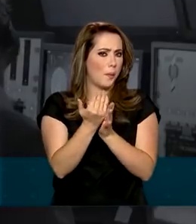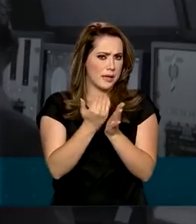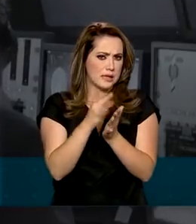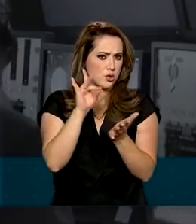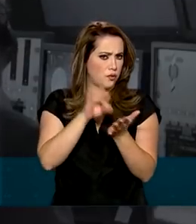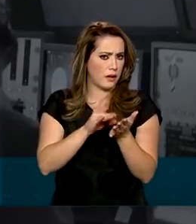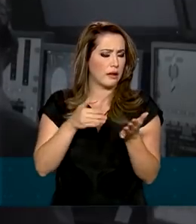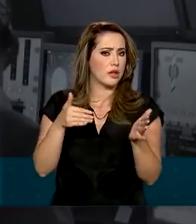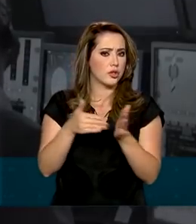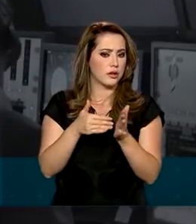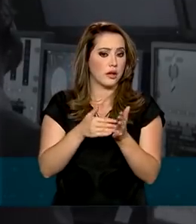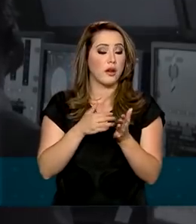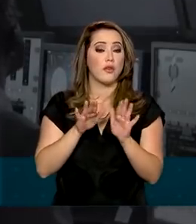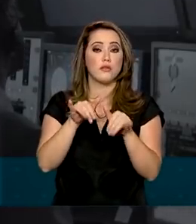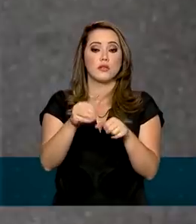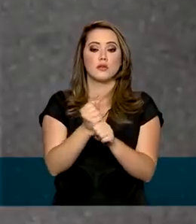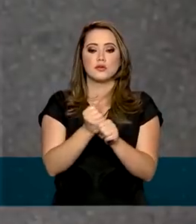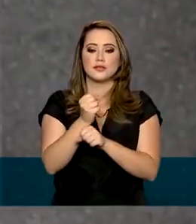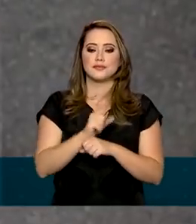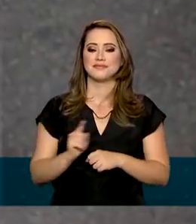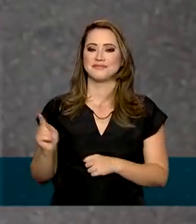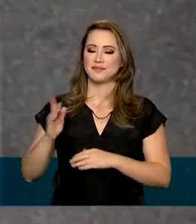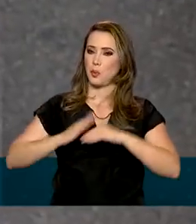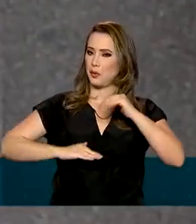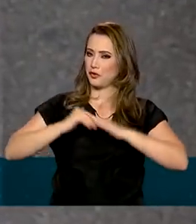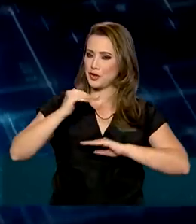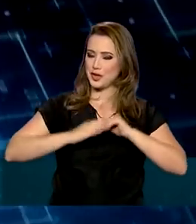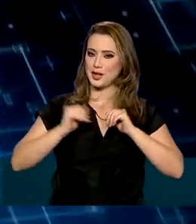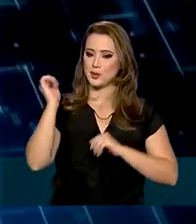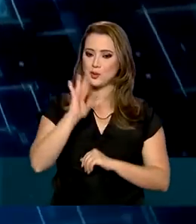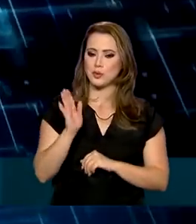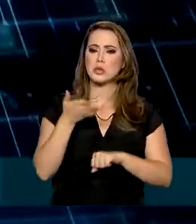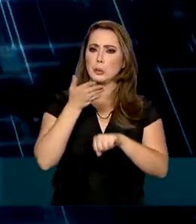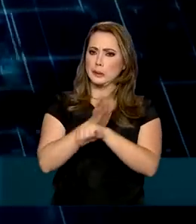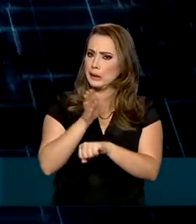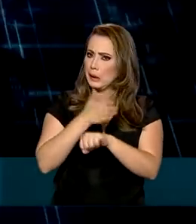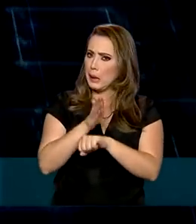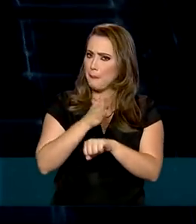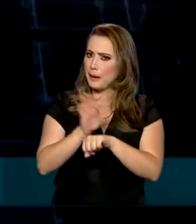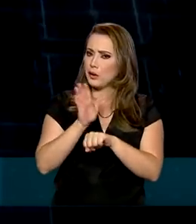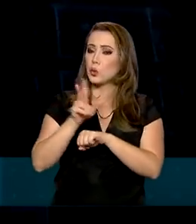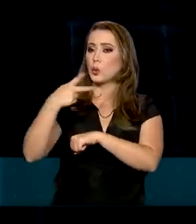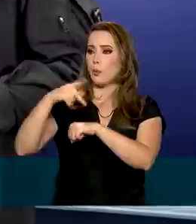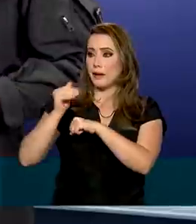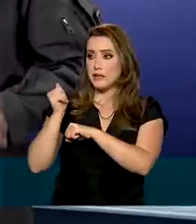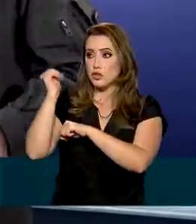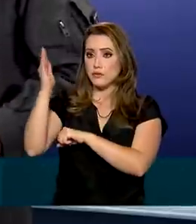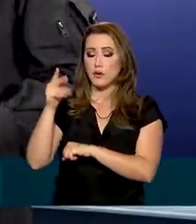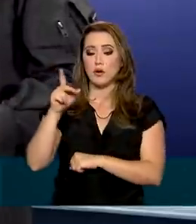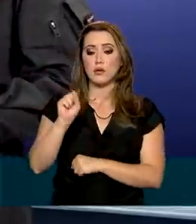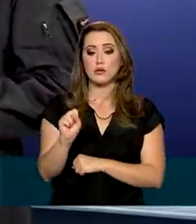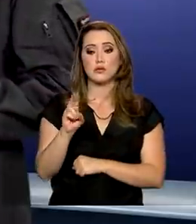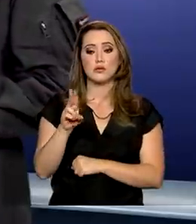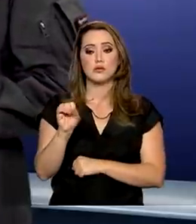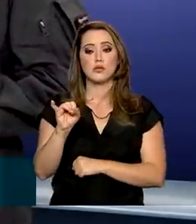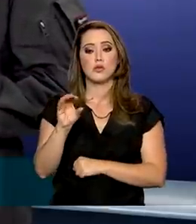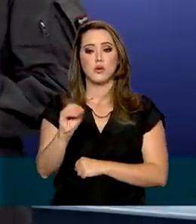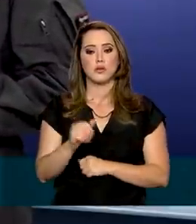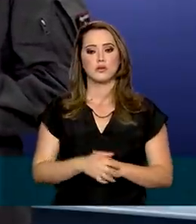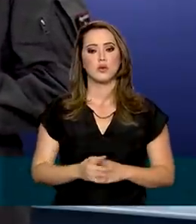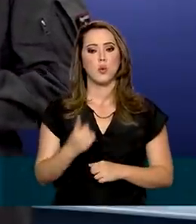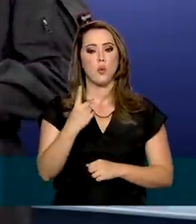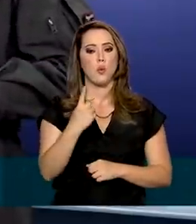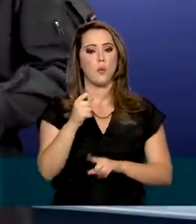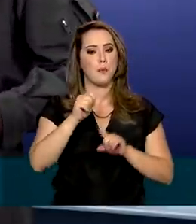Profissionais brasileiros participarão de treinamentos teóricos e práticos na Suécia. É mais de um mês de curso, de